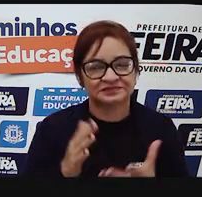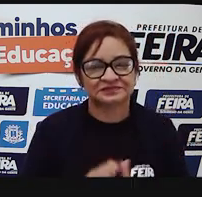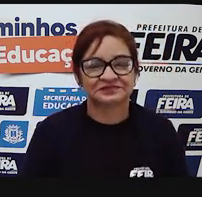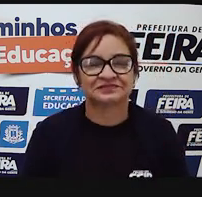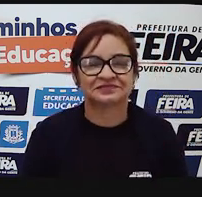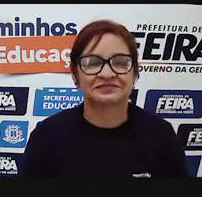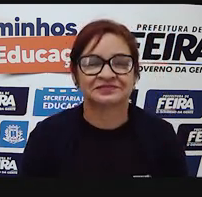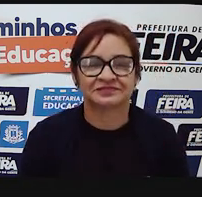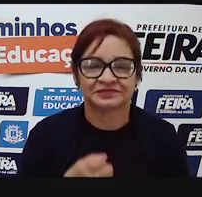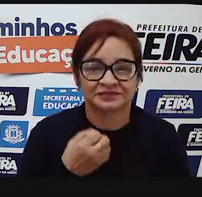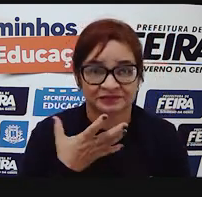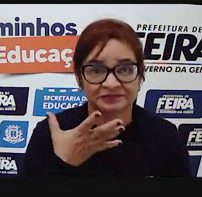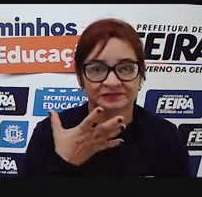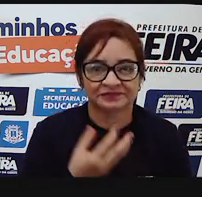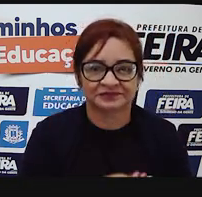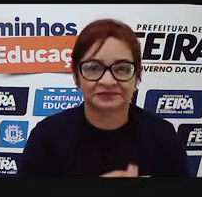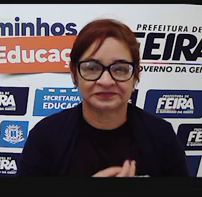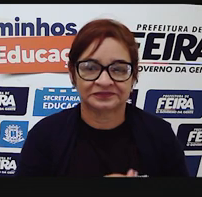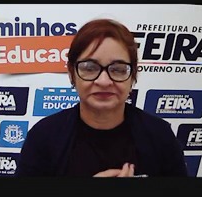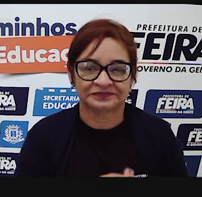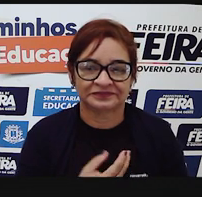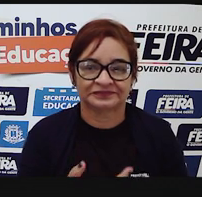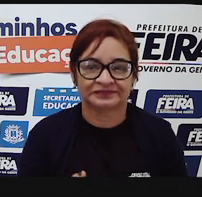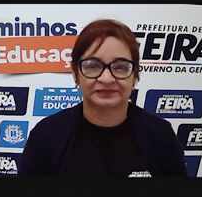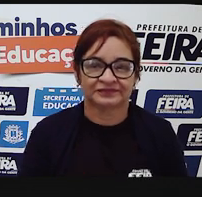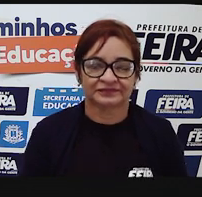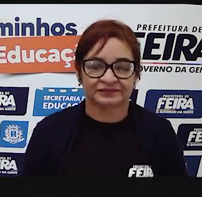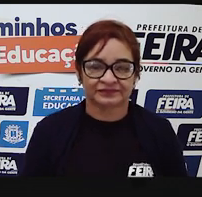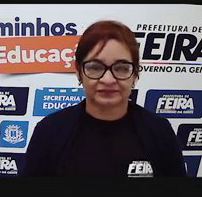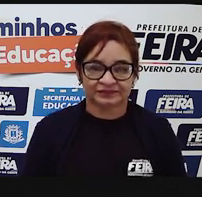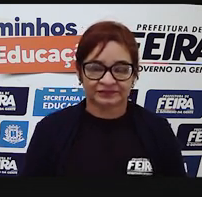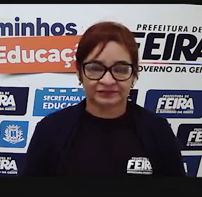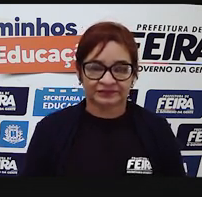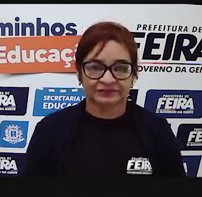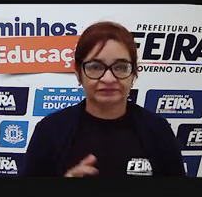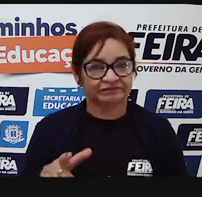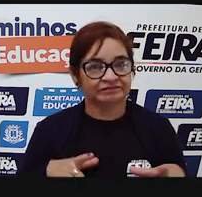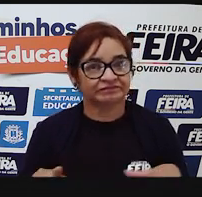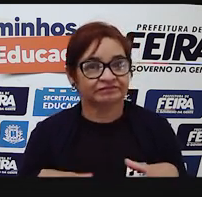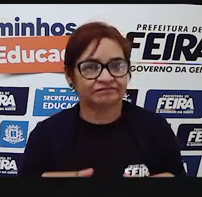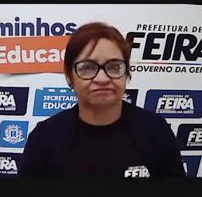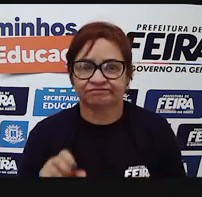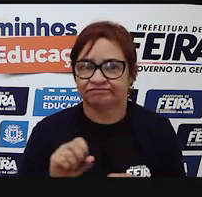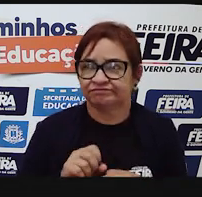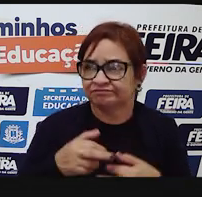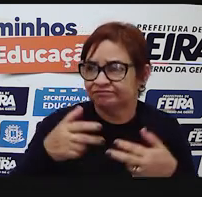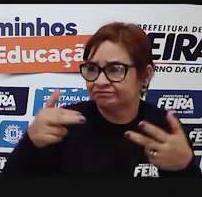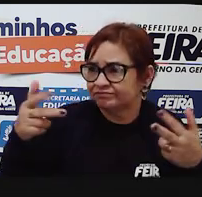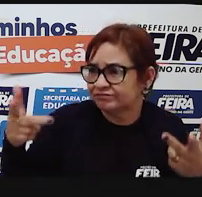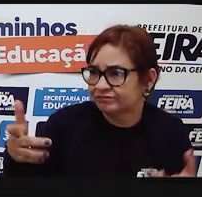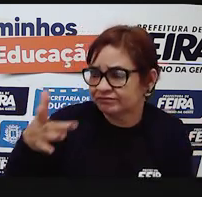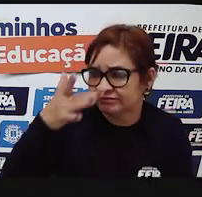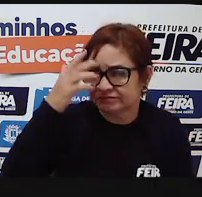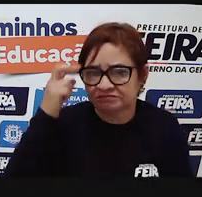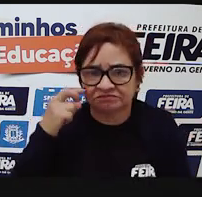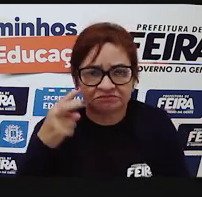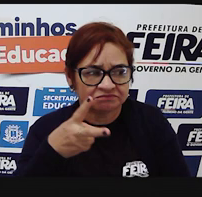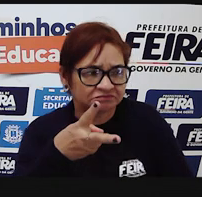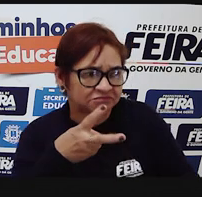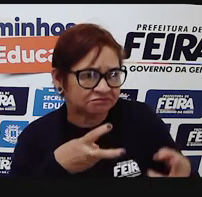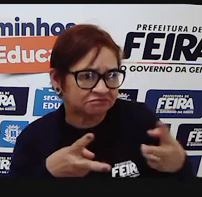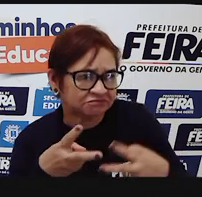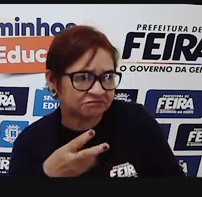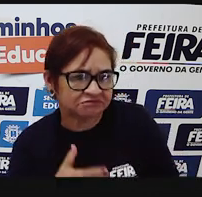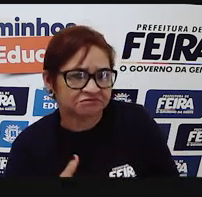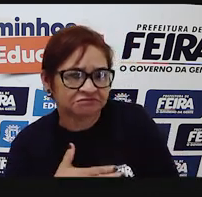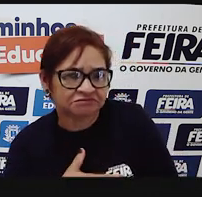ganhando um dinheirinho, utilizando esse tipo de trabalho. Produzir meme, produzir histórias